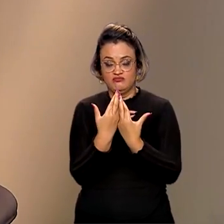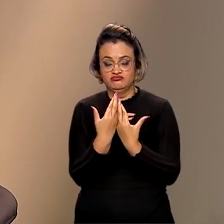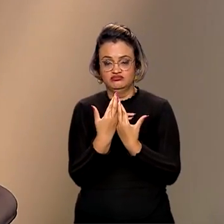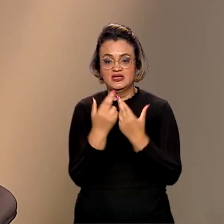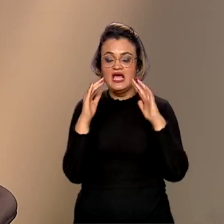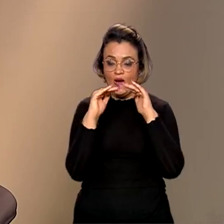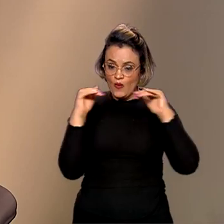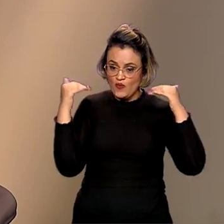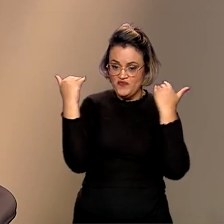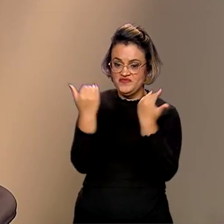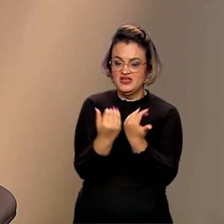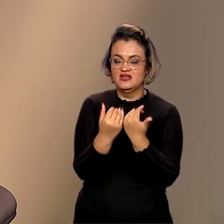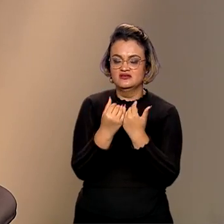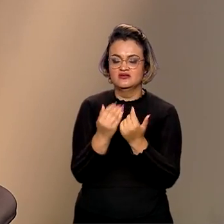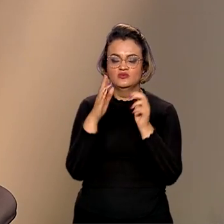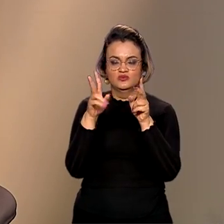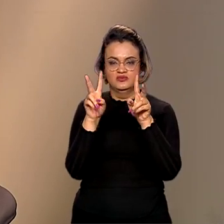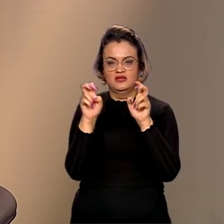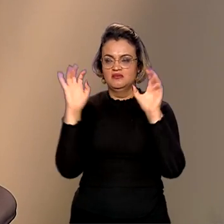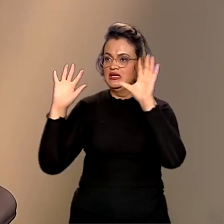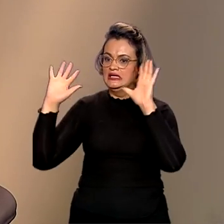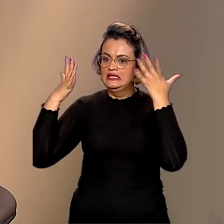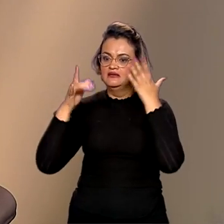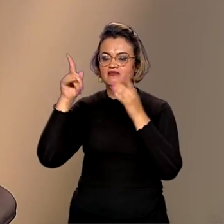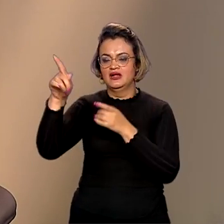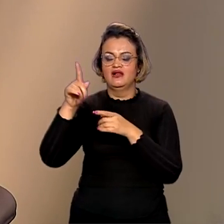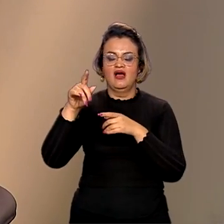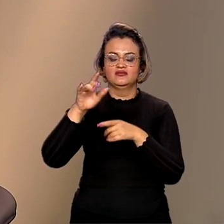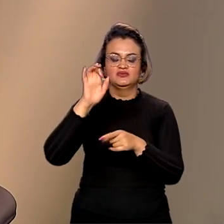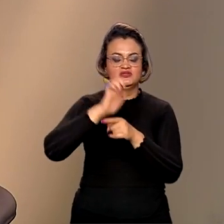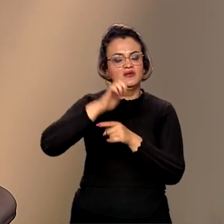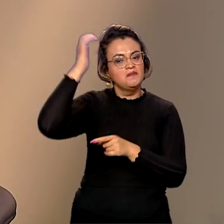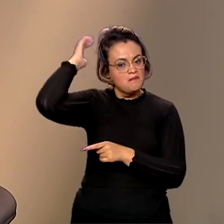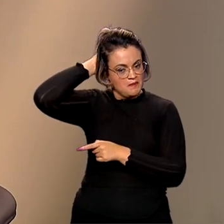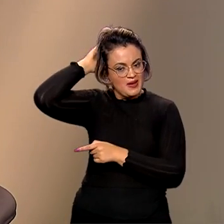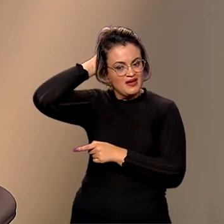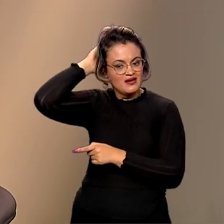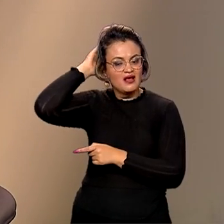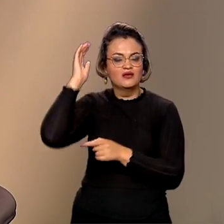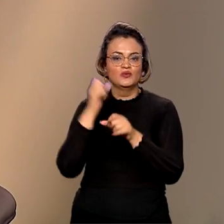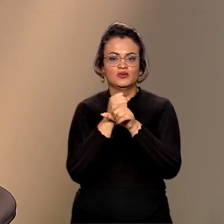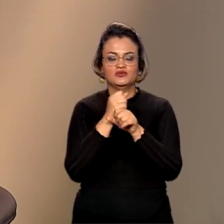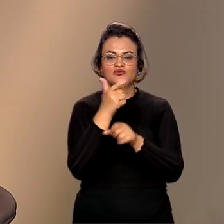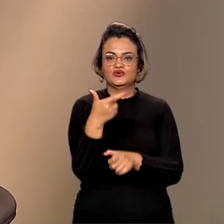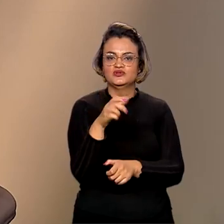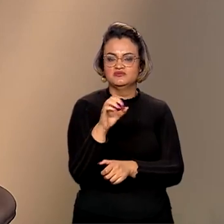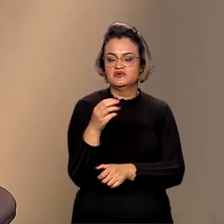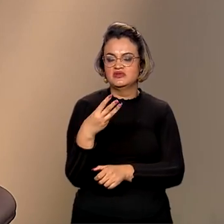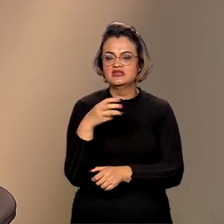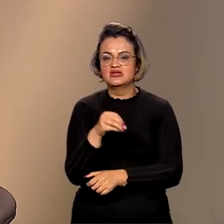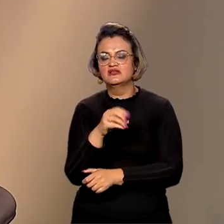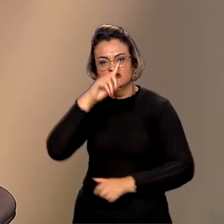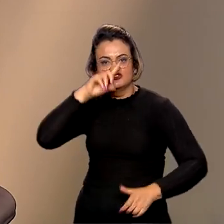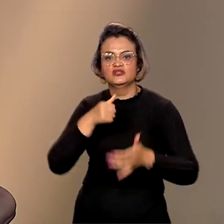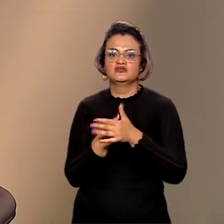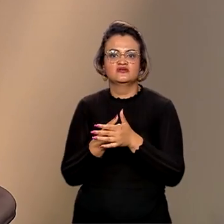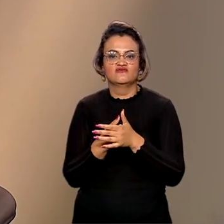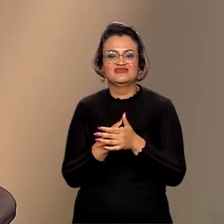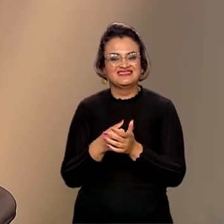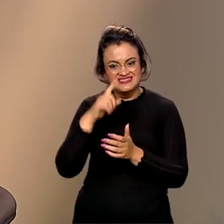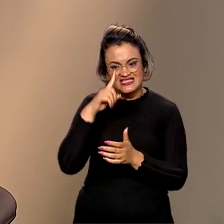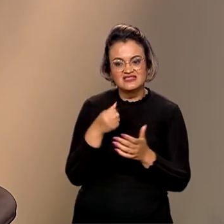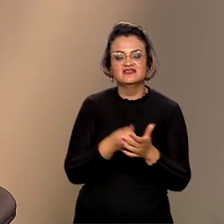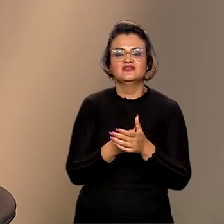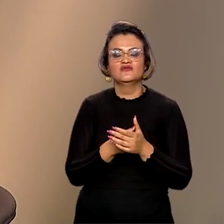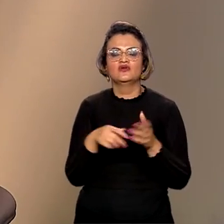conferência do clima, né, em Belém em 2030, seja de fato um momento decisivo, né, de